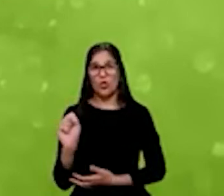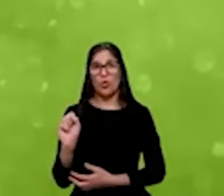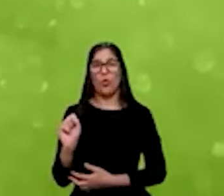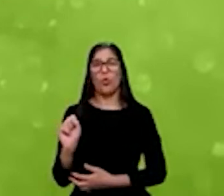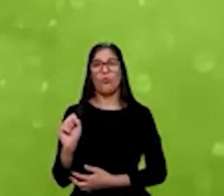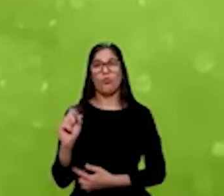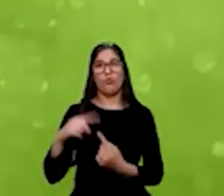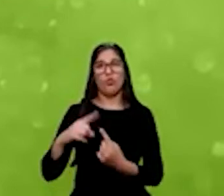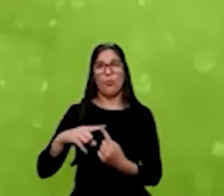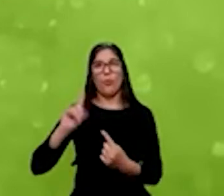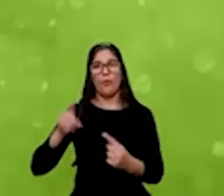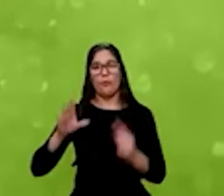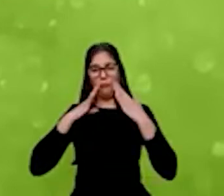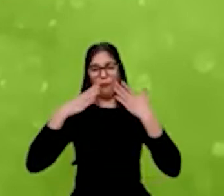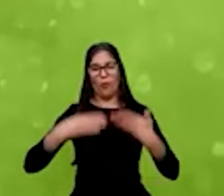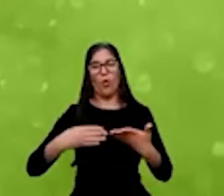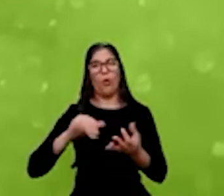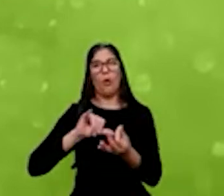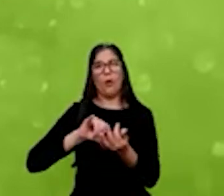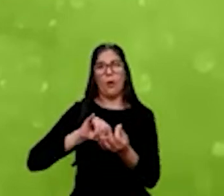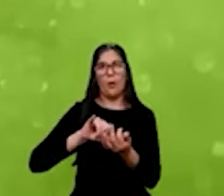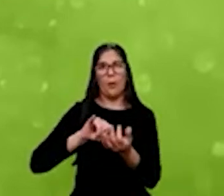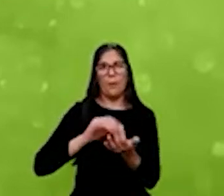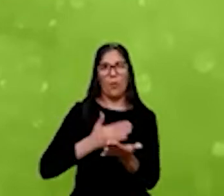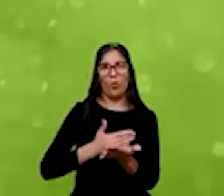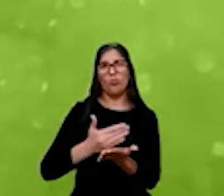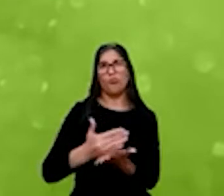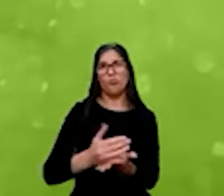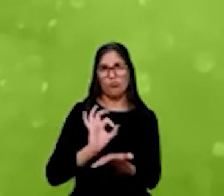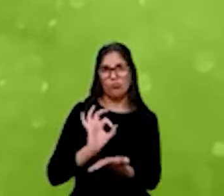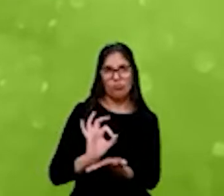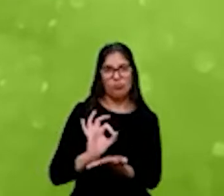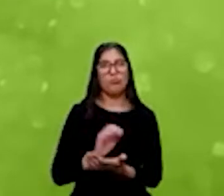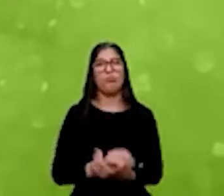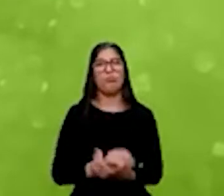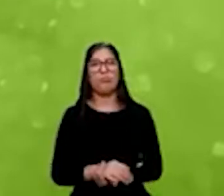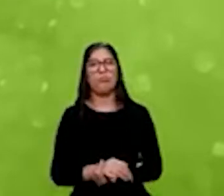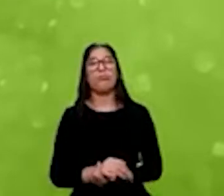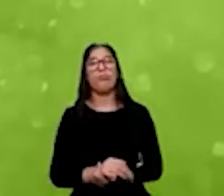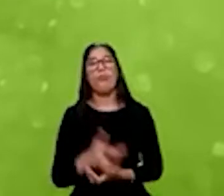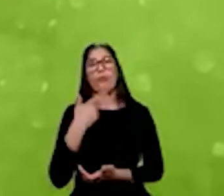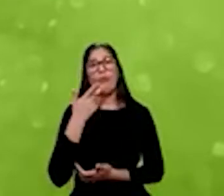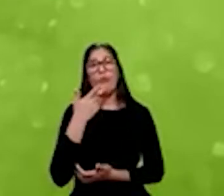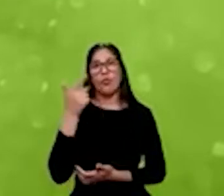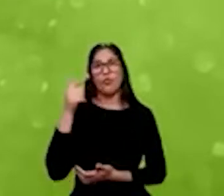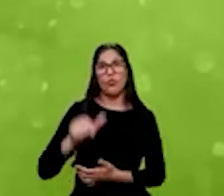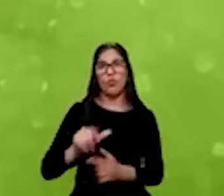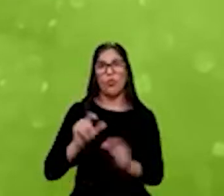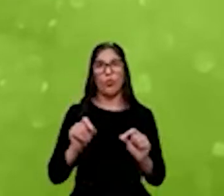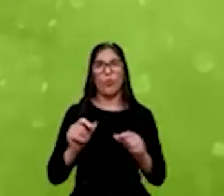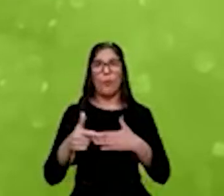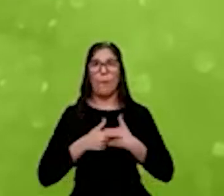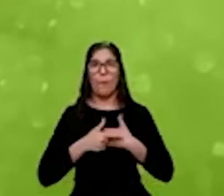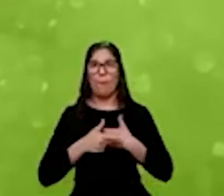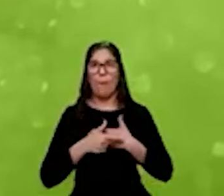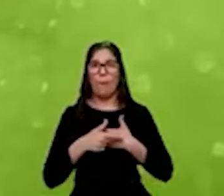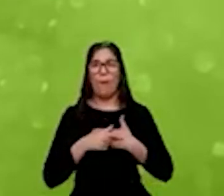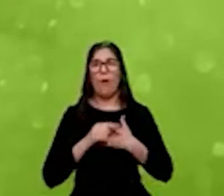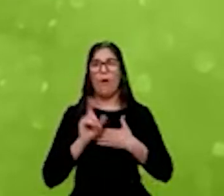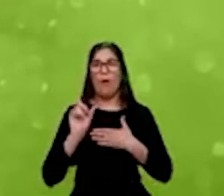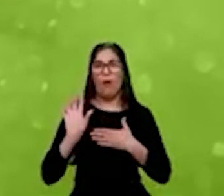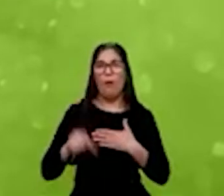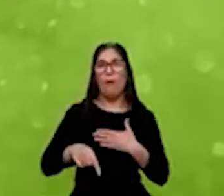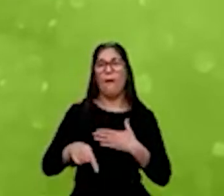são voltados para capital semente ou venture capital, reforçando, então, esse papel indutor